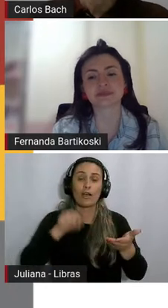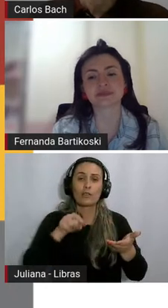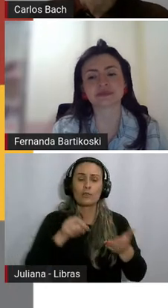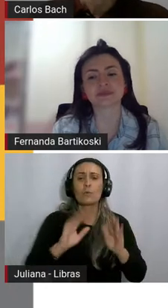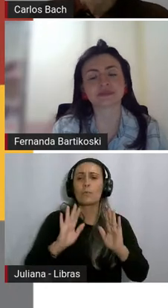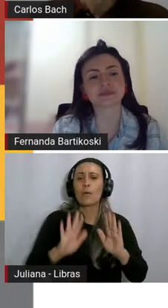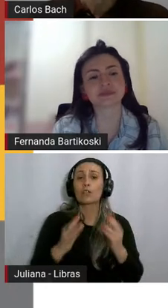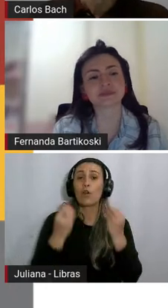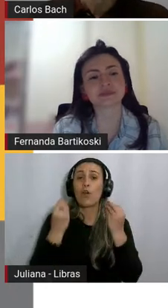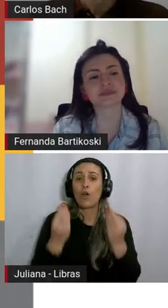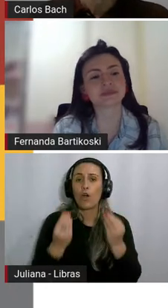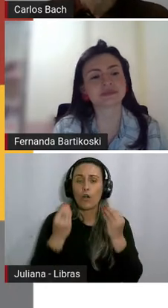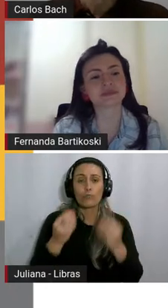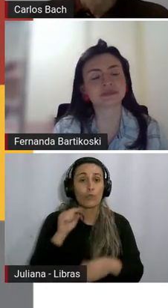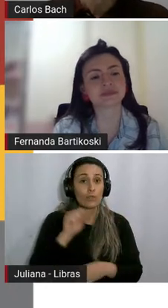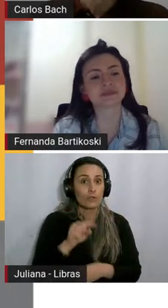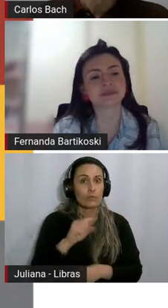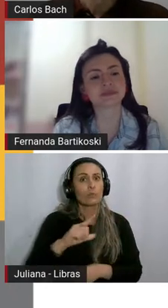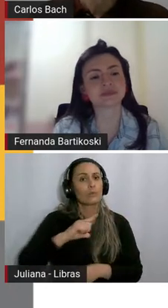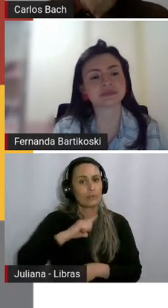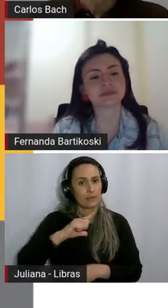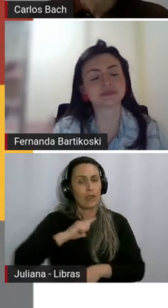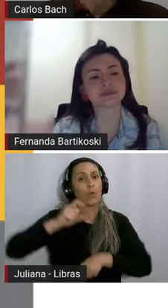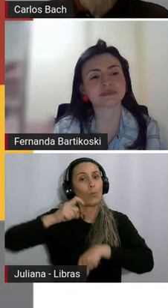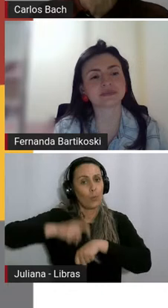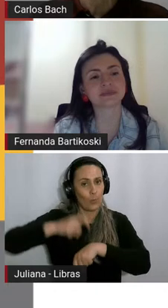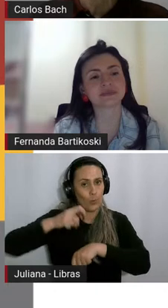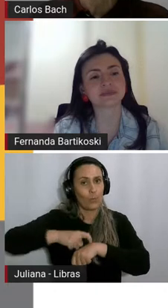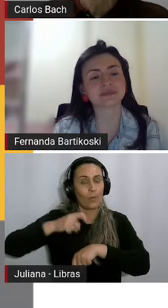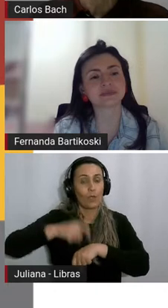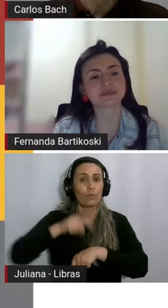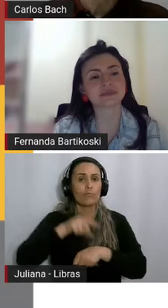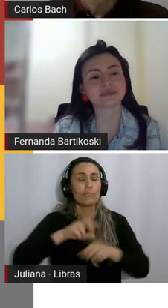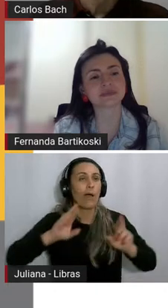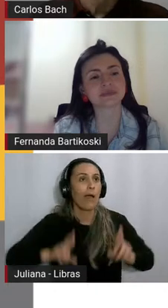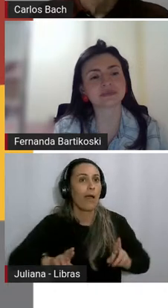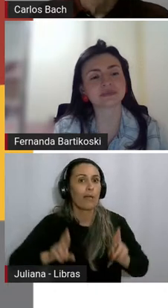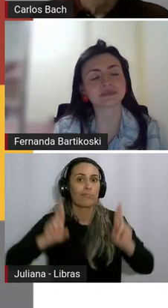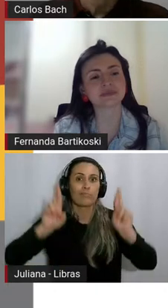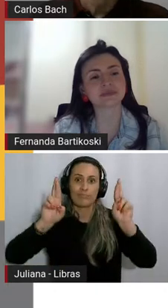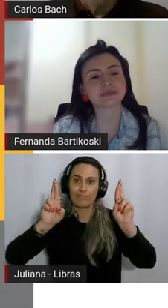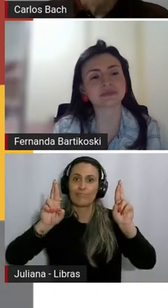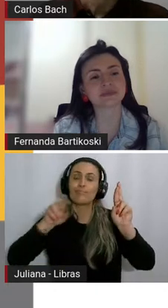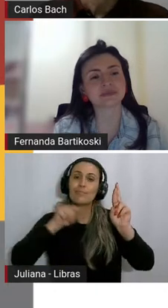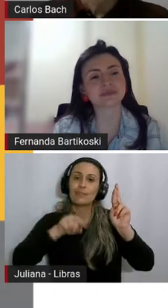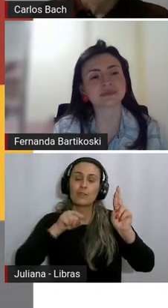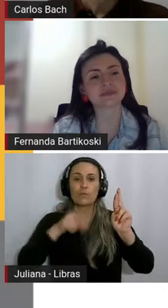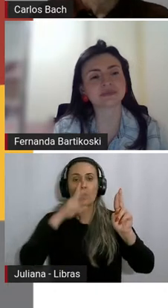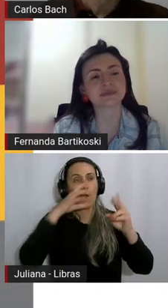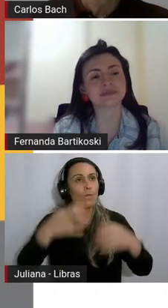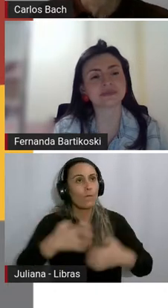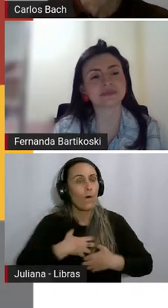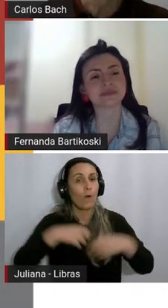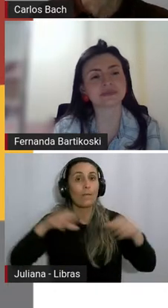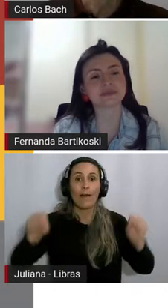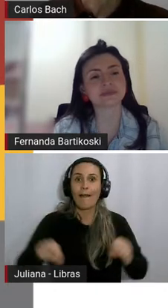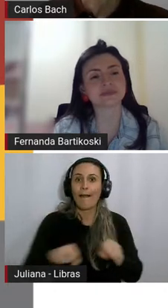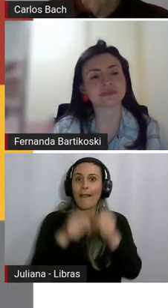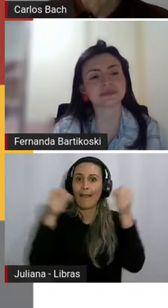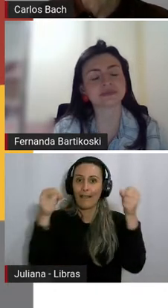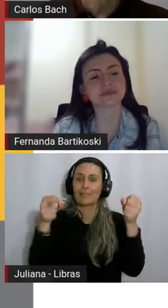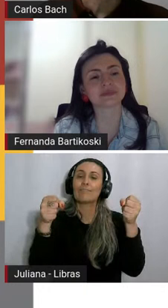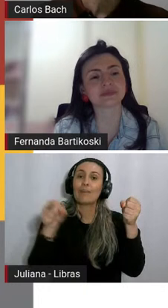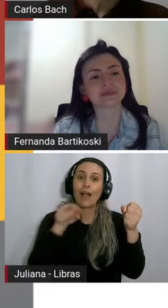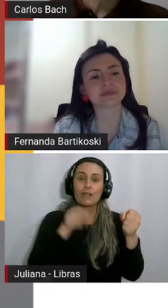momento eles criam uma expectativa, criam uma ruptura e aí eles ampliam esse